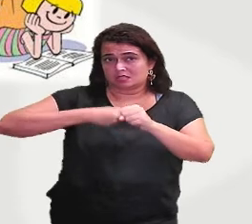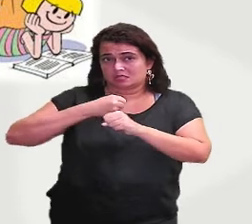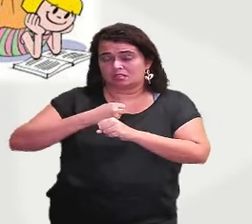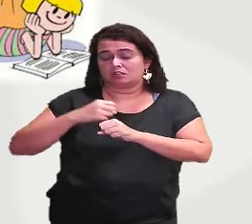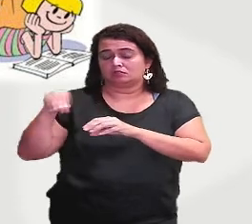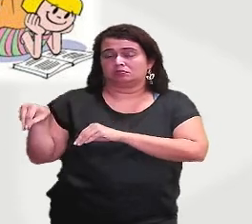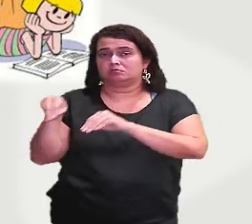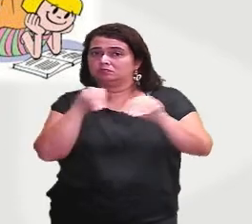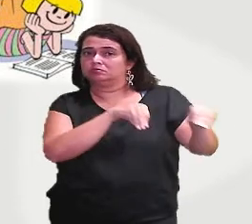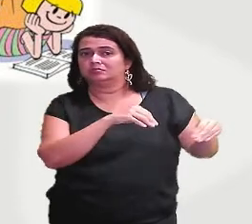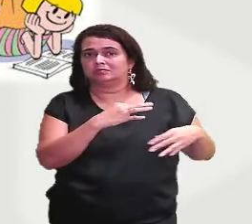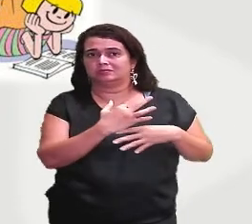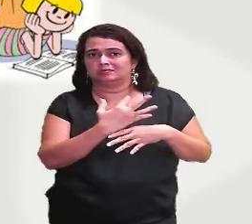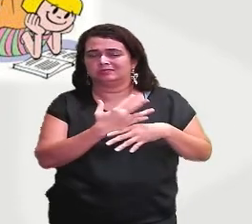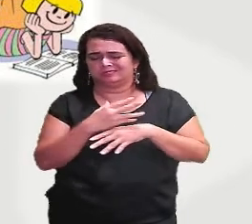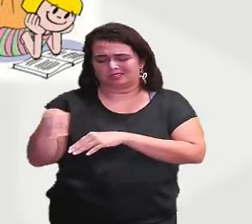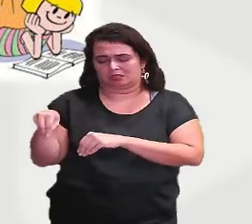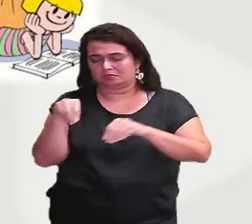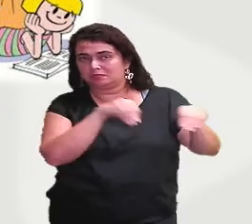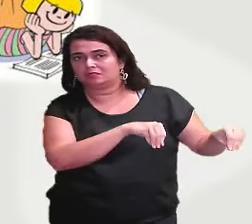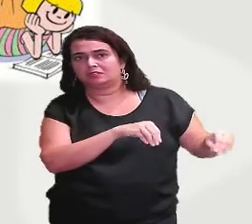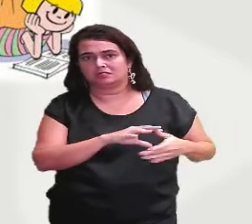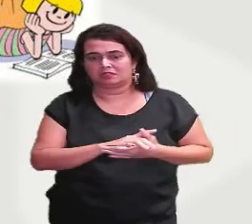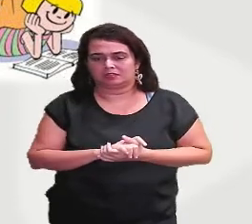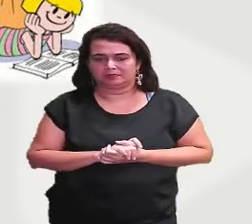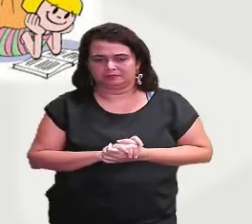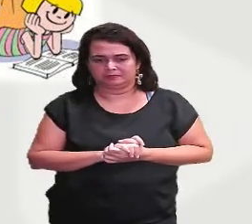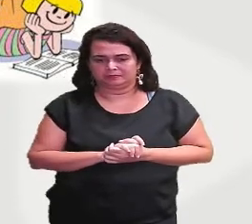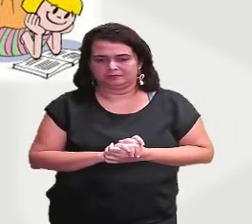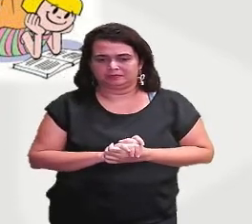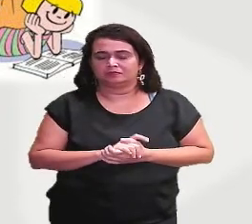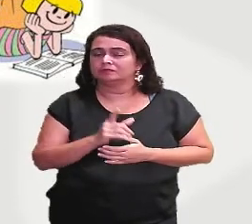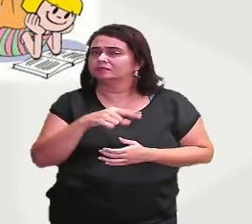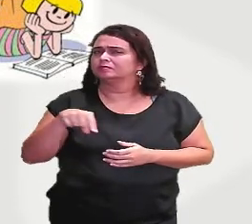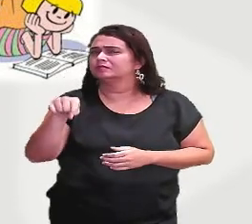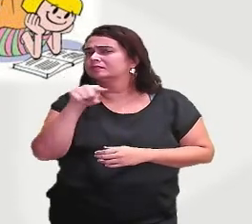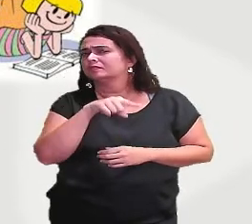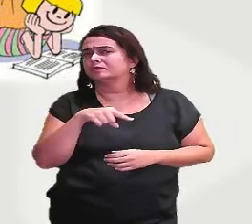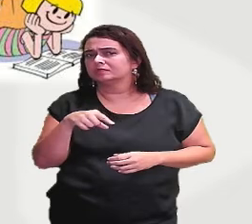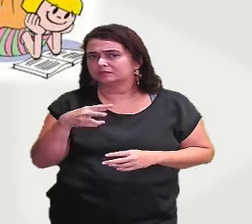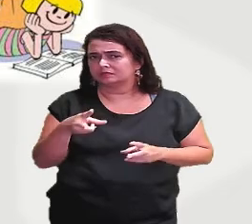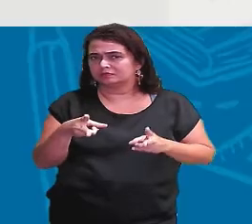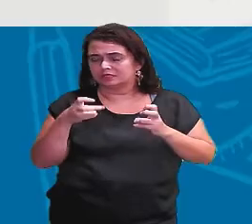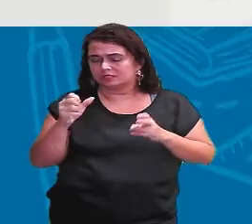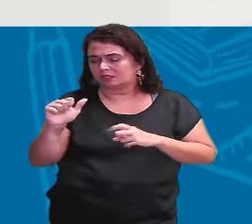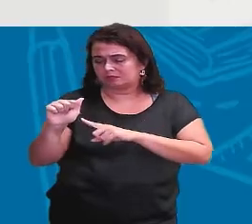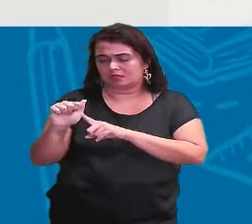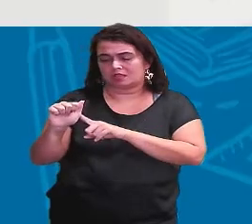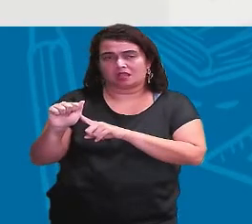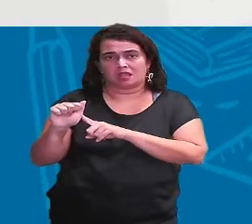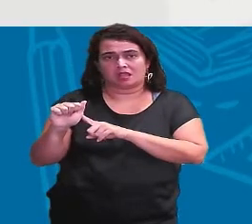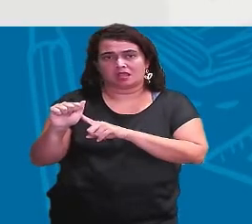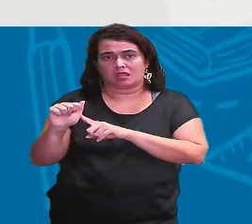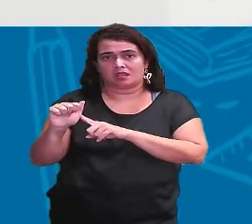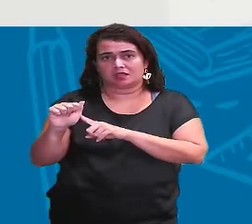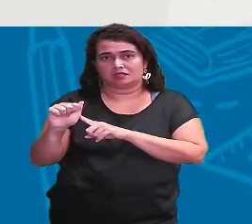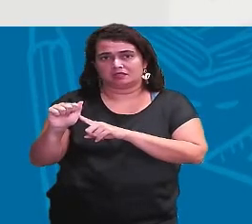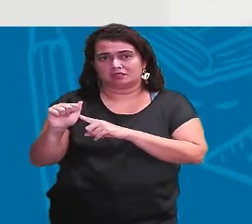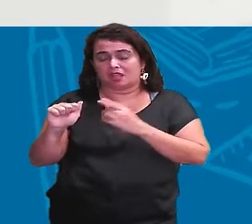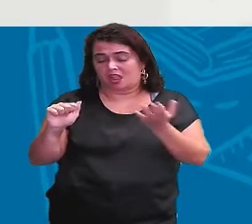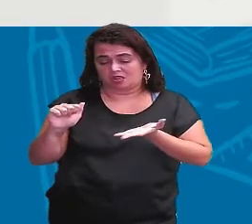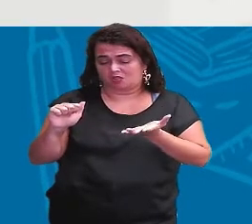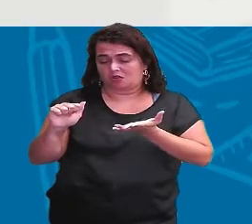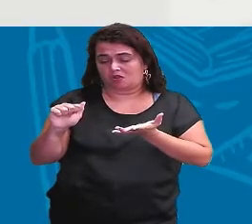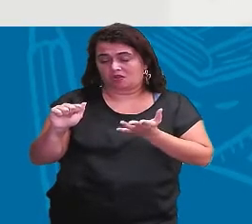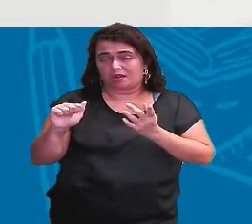Então, a gente percebe também, só relembrando aqui, essa presença aí da palavra A, né? Daqui a três anos, ou seja,